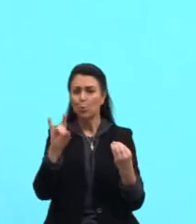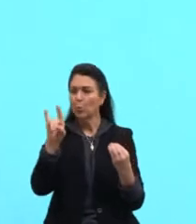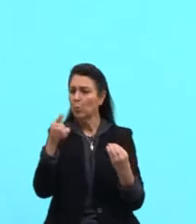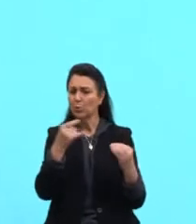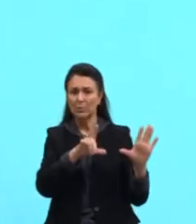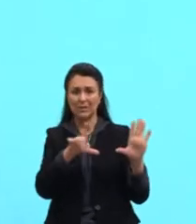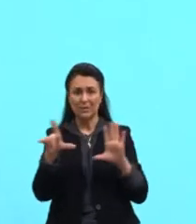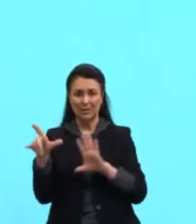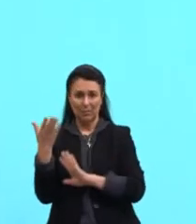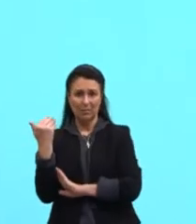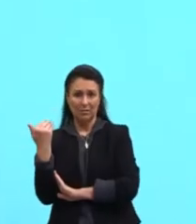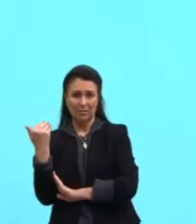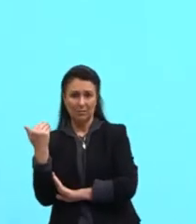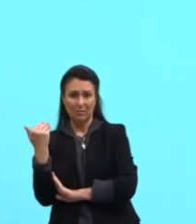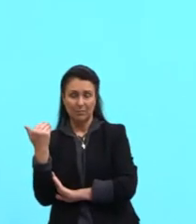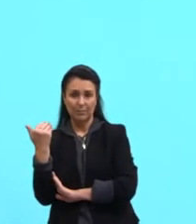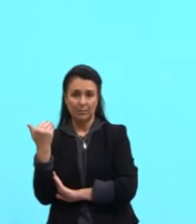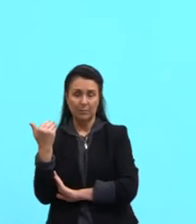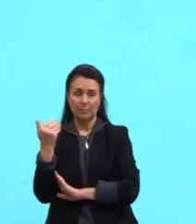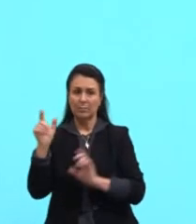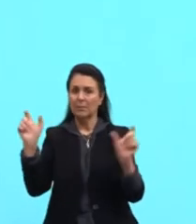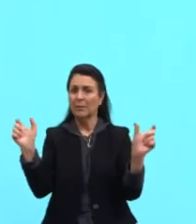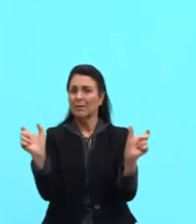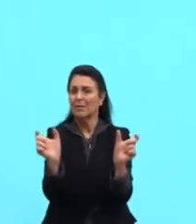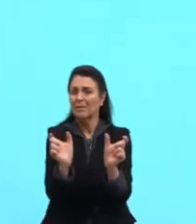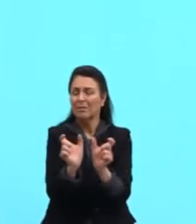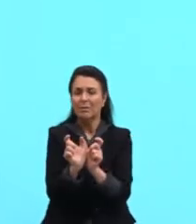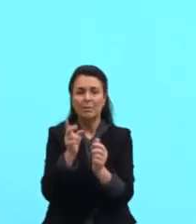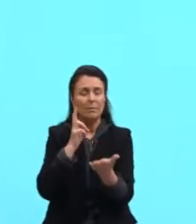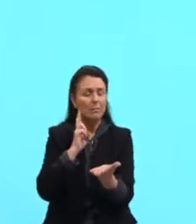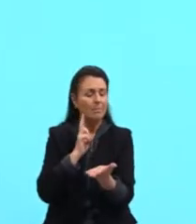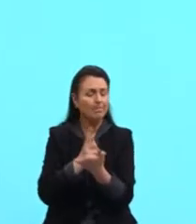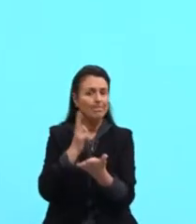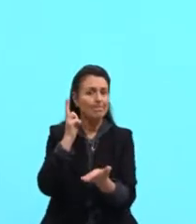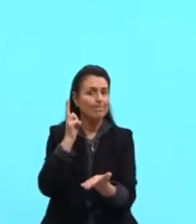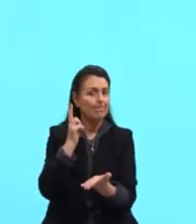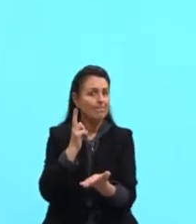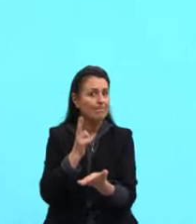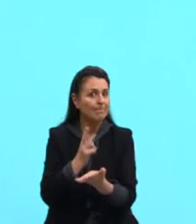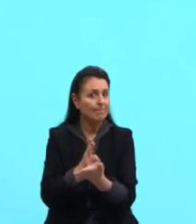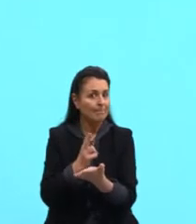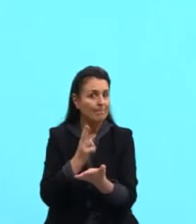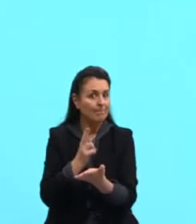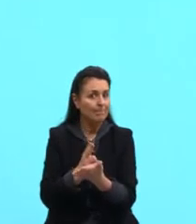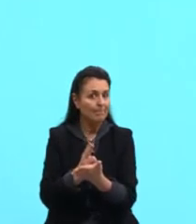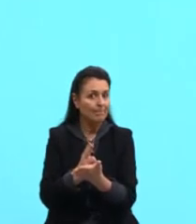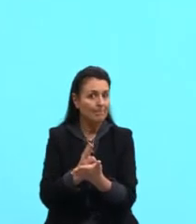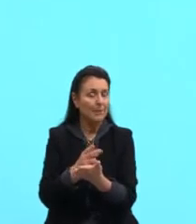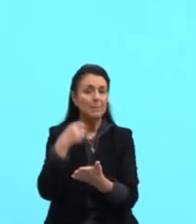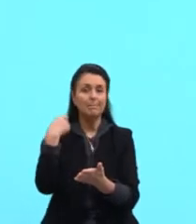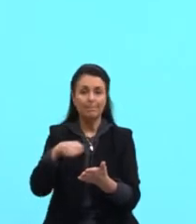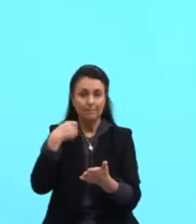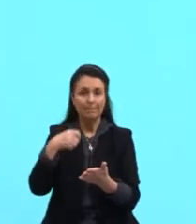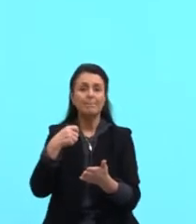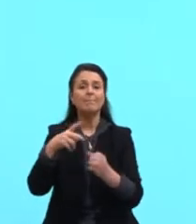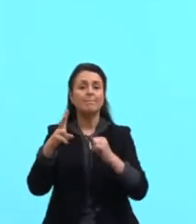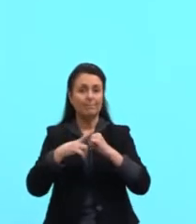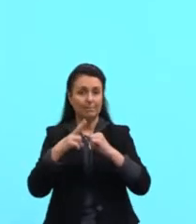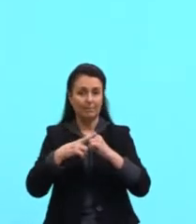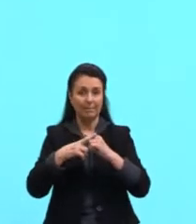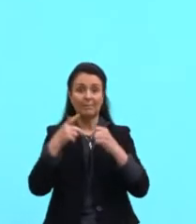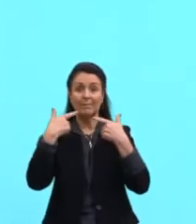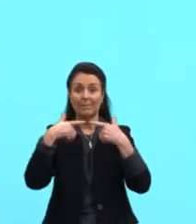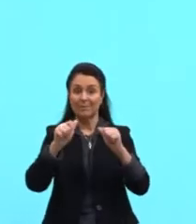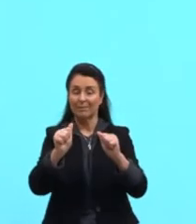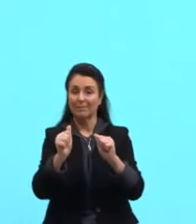Então, nós temos então que a frase sempre, ela está em função do sujeito para o inglês. Portanto,